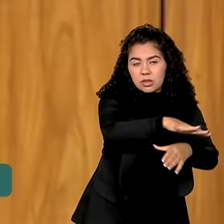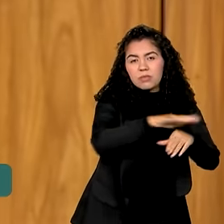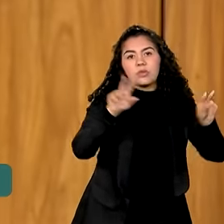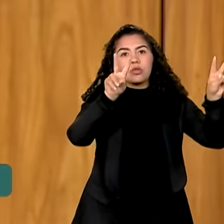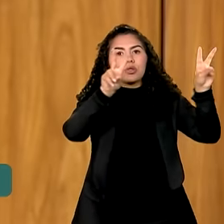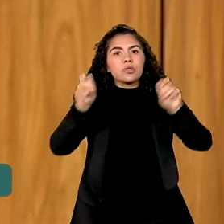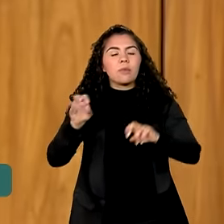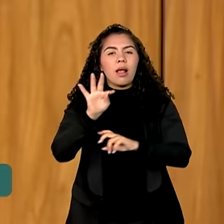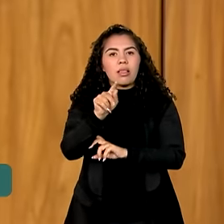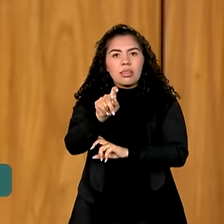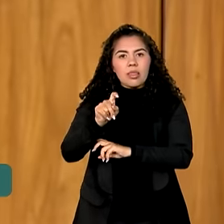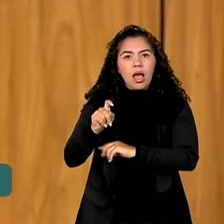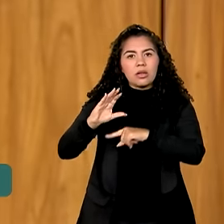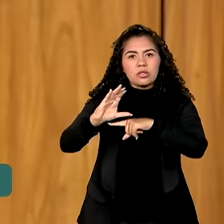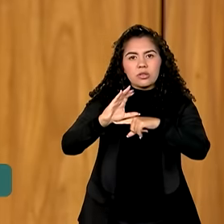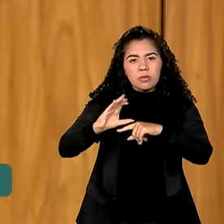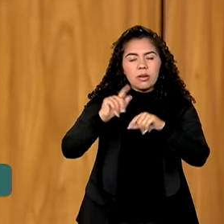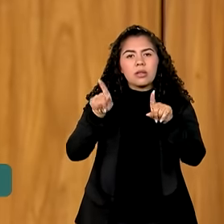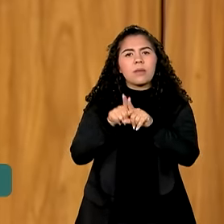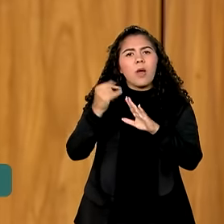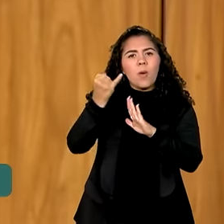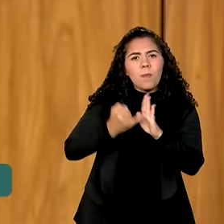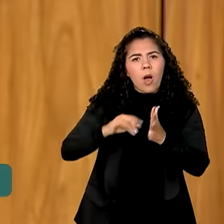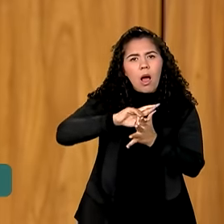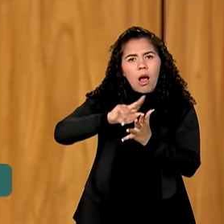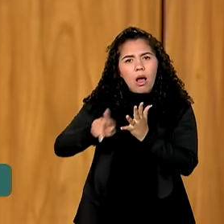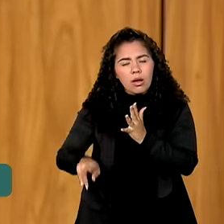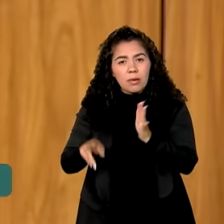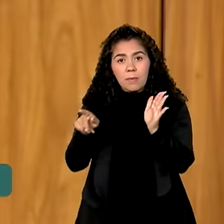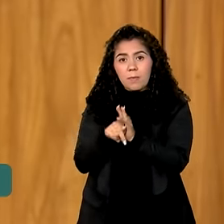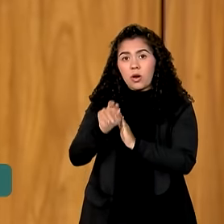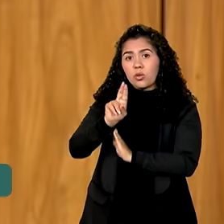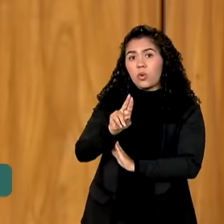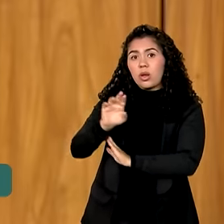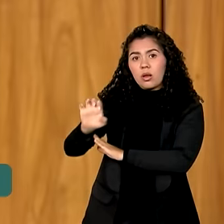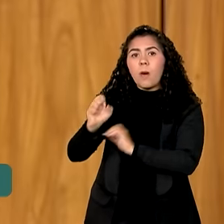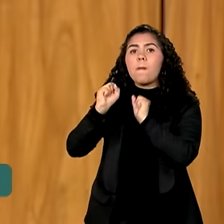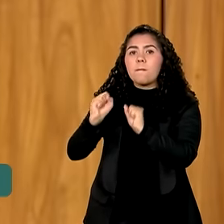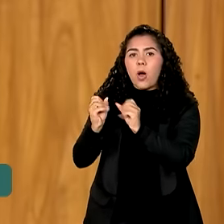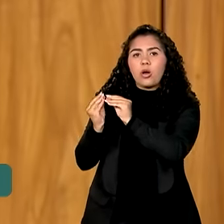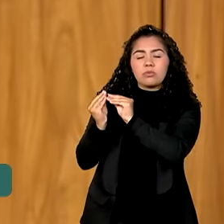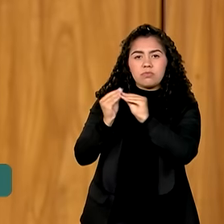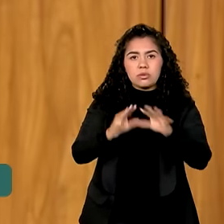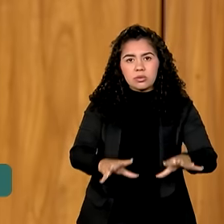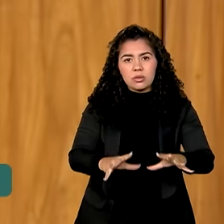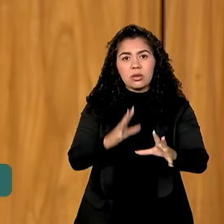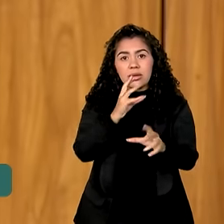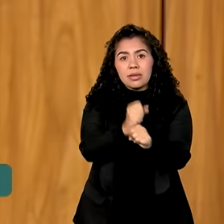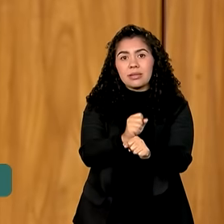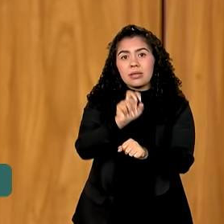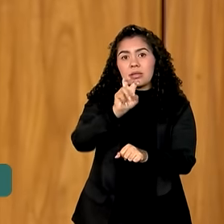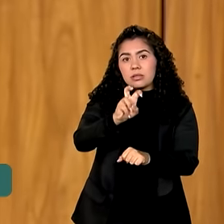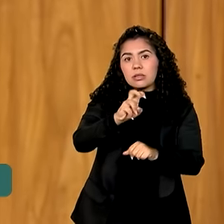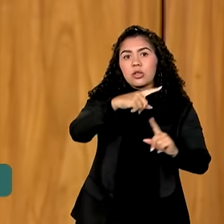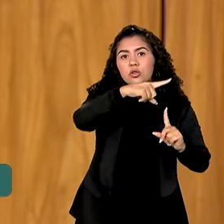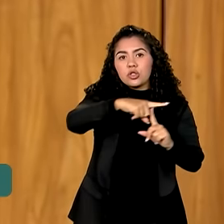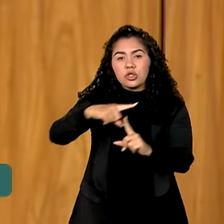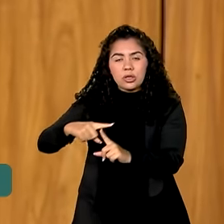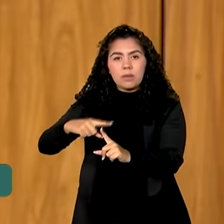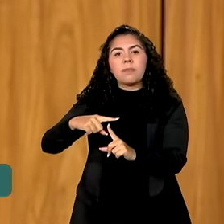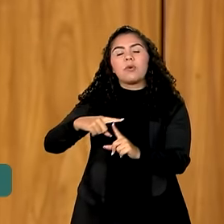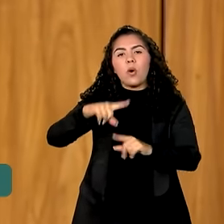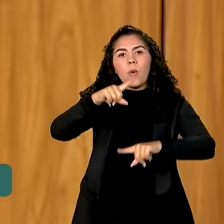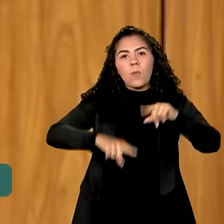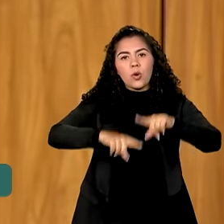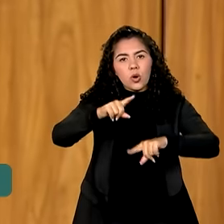carbono imposta de forma unilateral pela União Europeia podem afetar 5 dos 10 produtos brasileiros mais